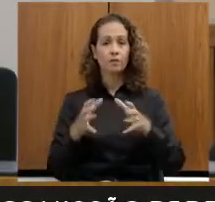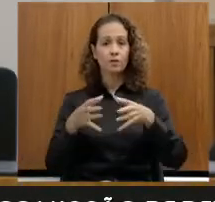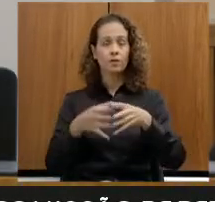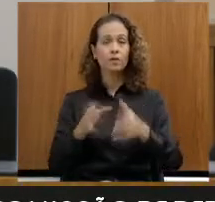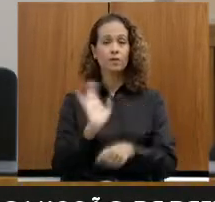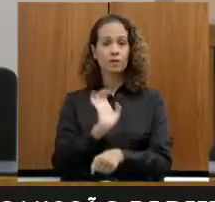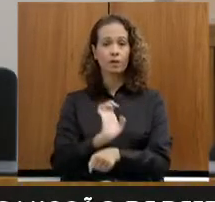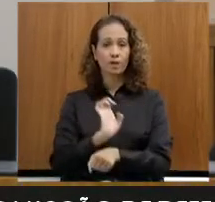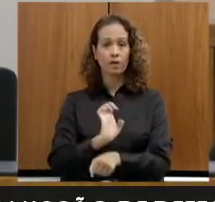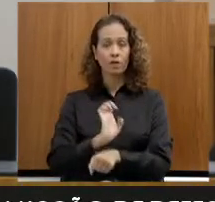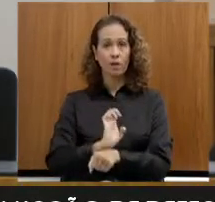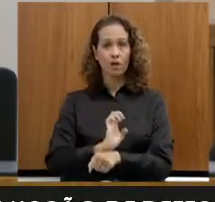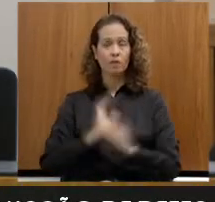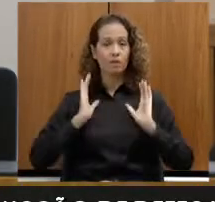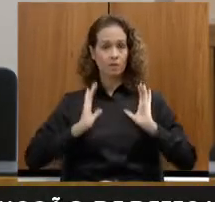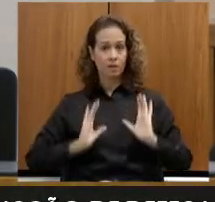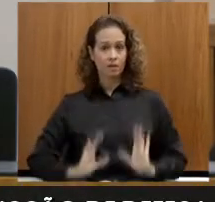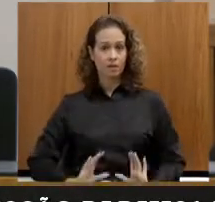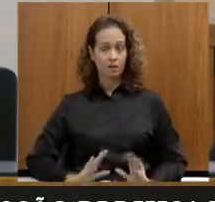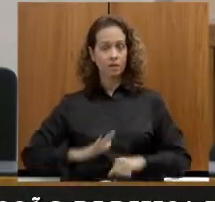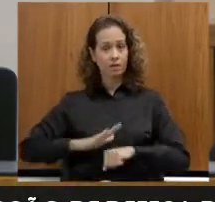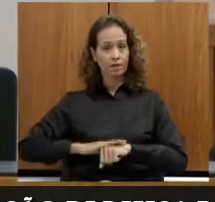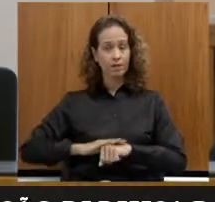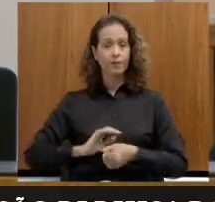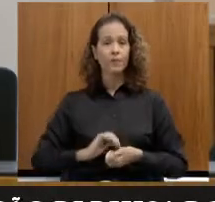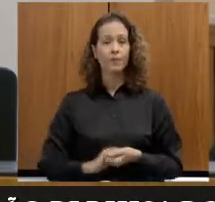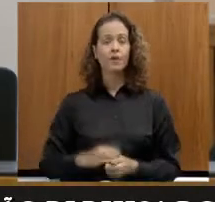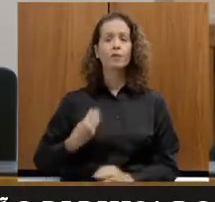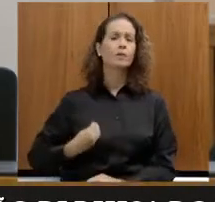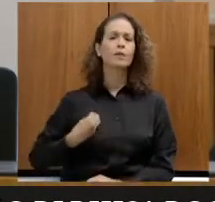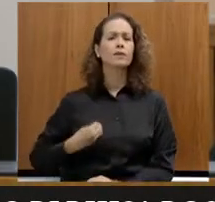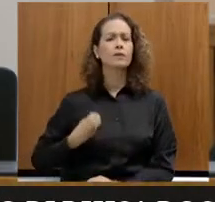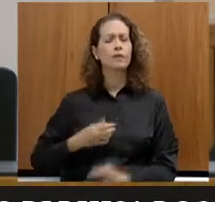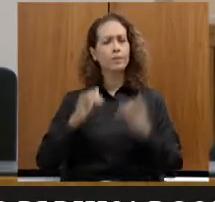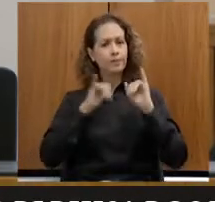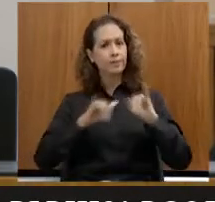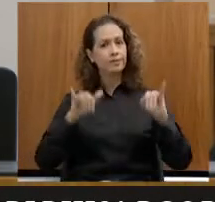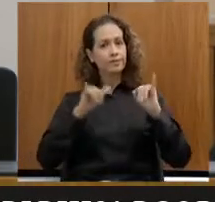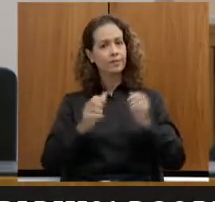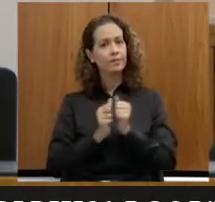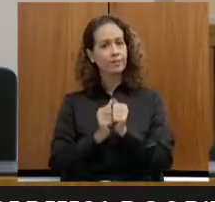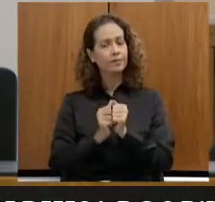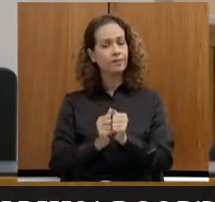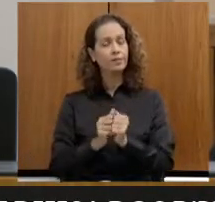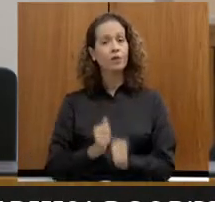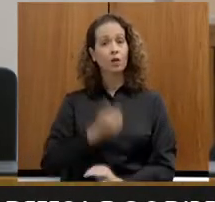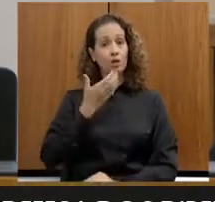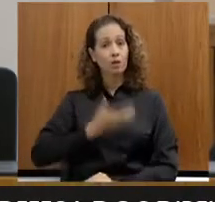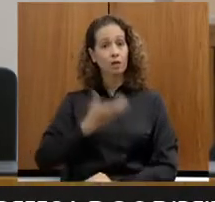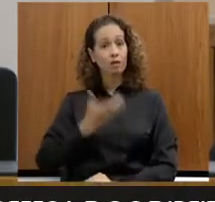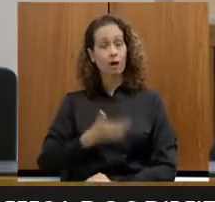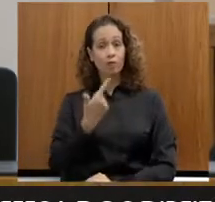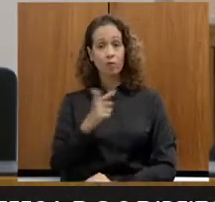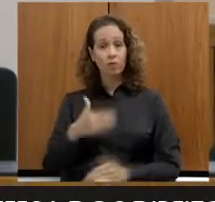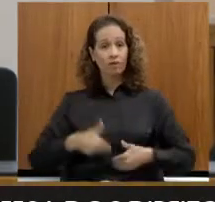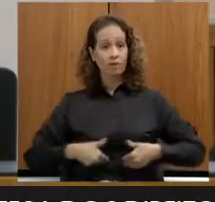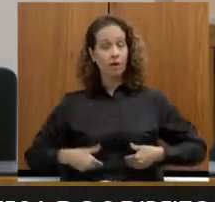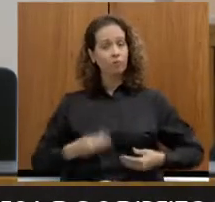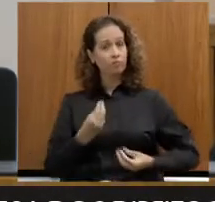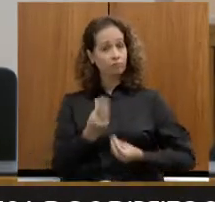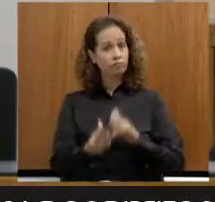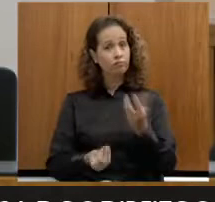da Ação da Cidadania. Participe da campanha Doe para o Natal Sem Fome, que